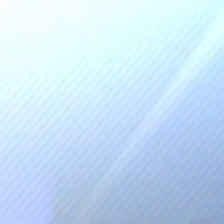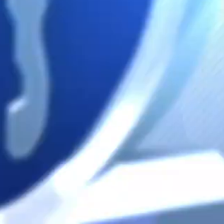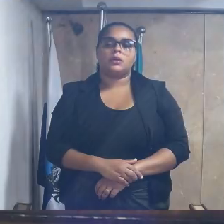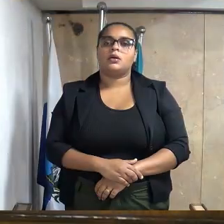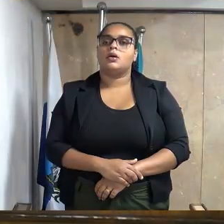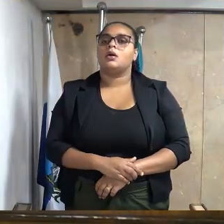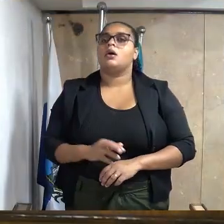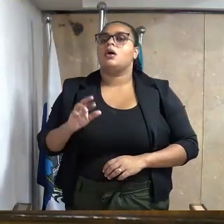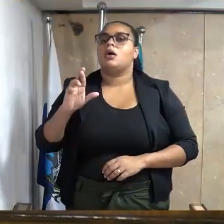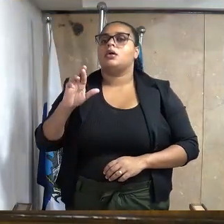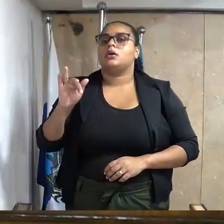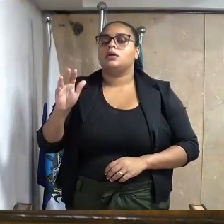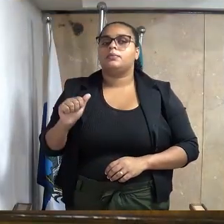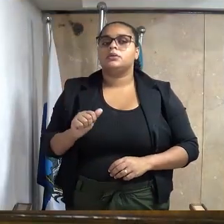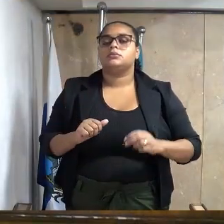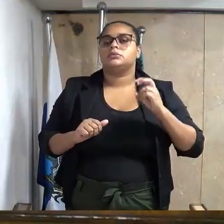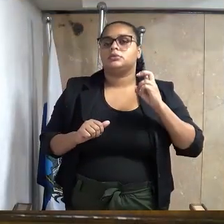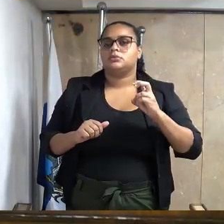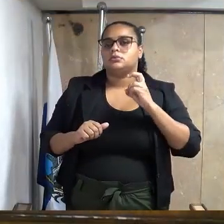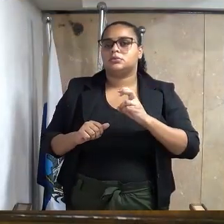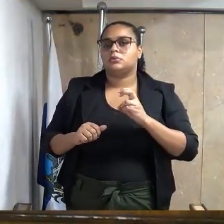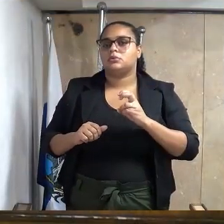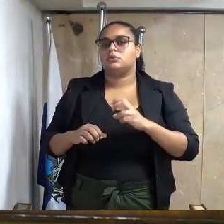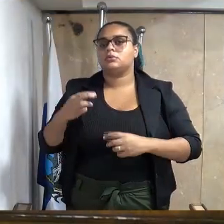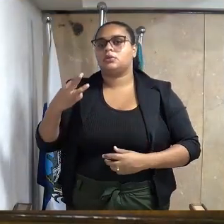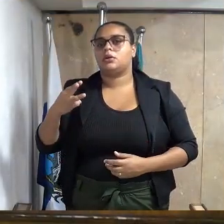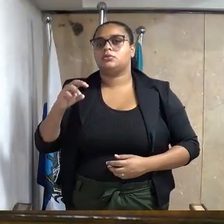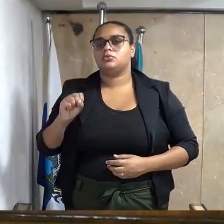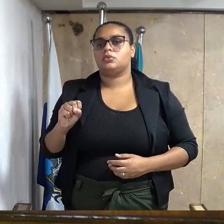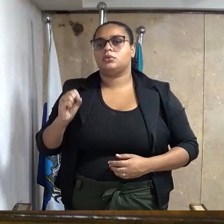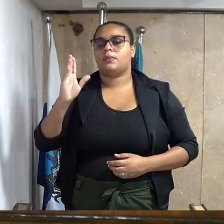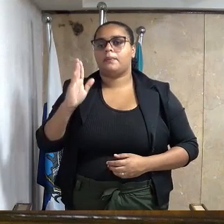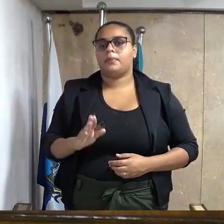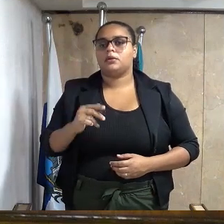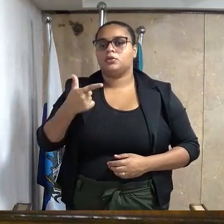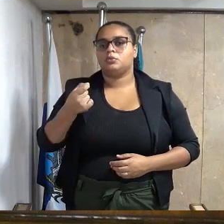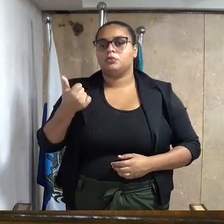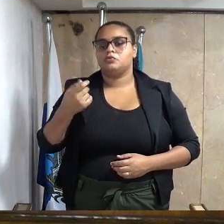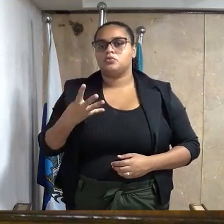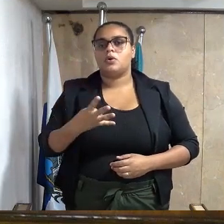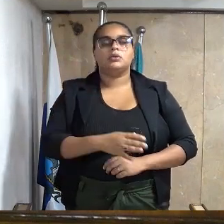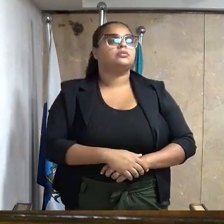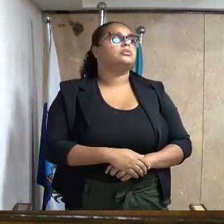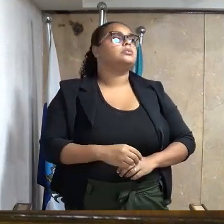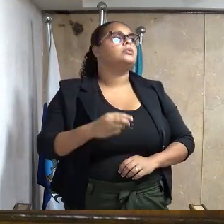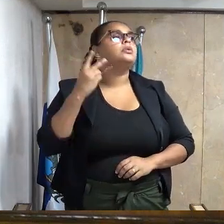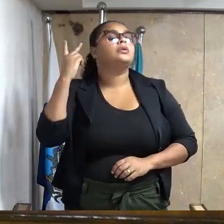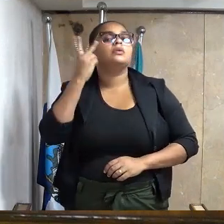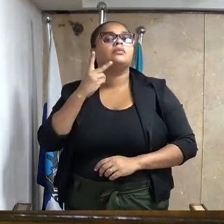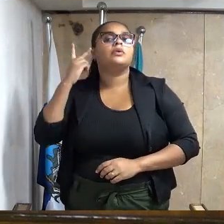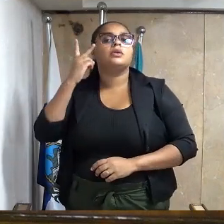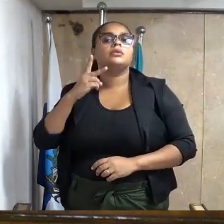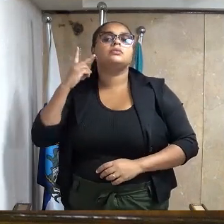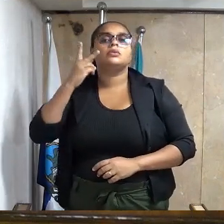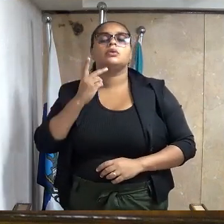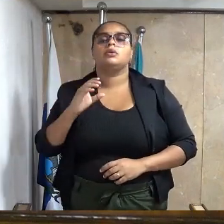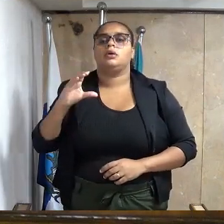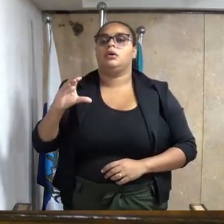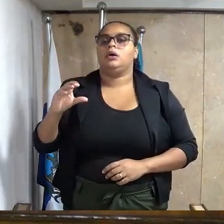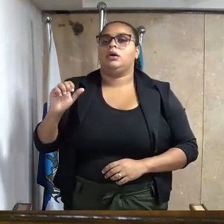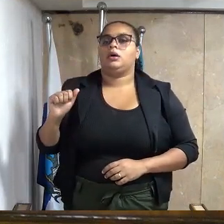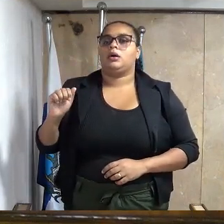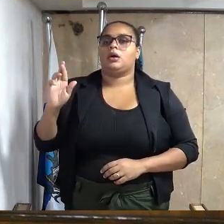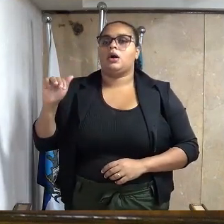Requerimento número 5538, barra 2024, do excelentíssimo senhor vereador Carlos